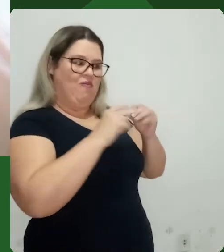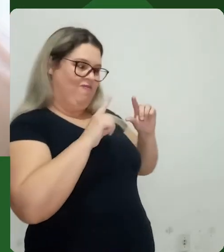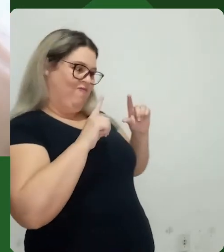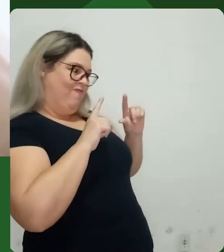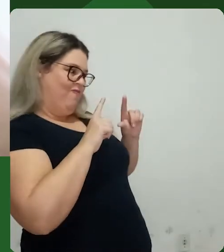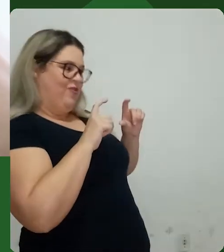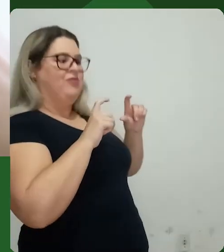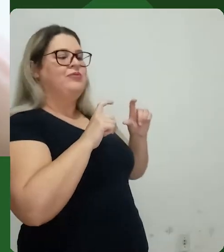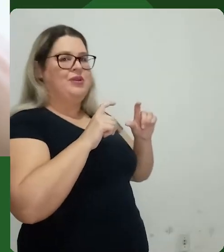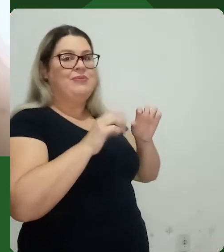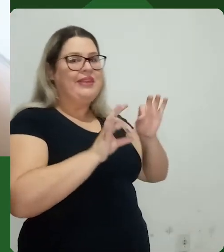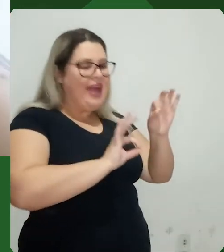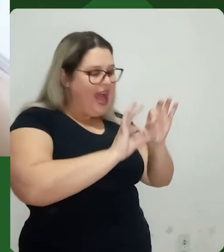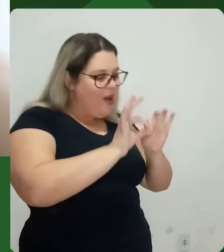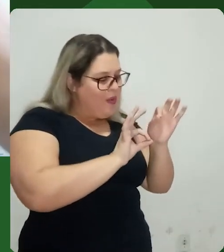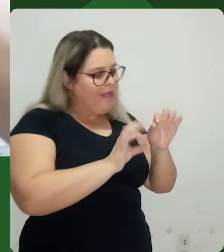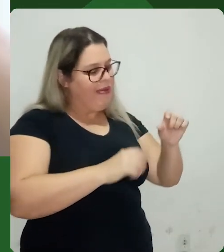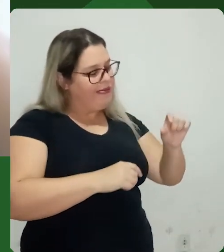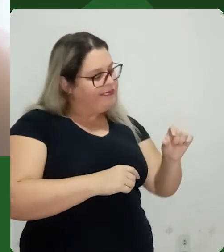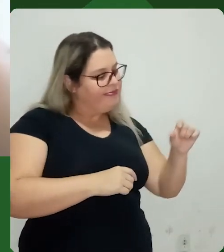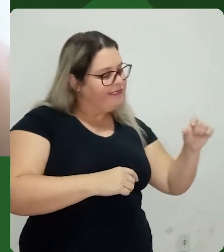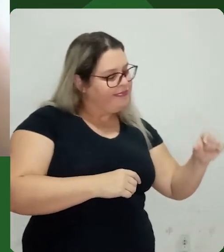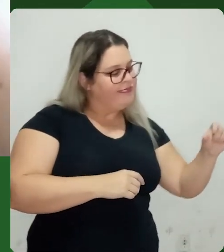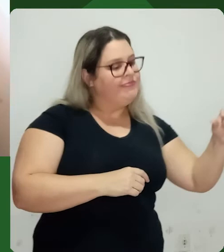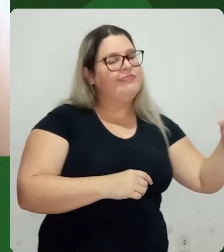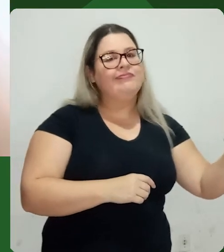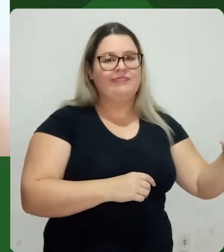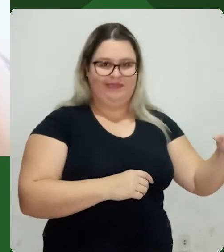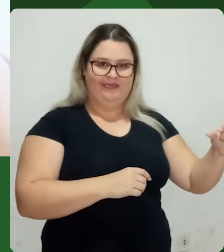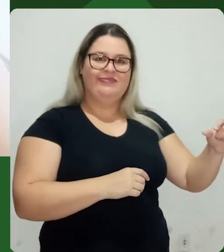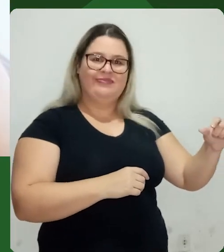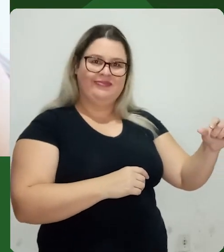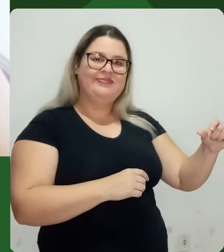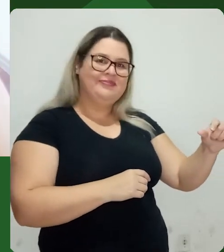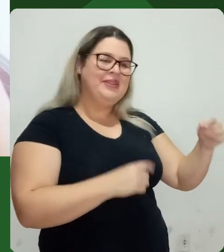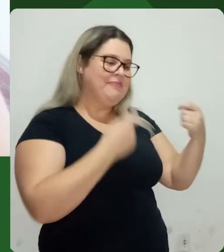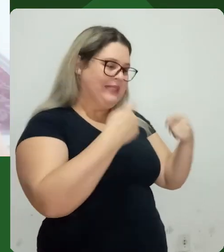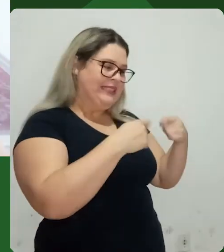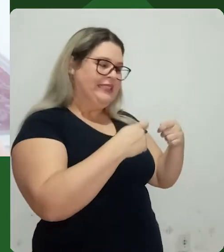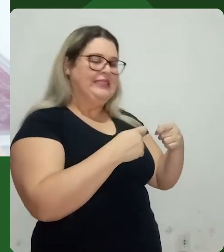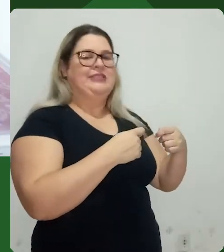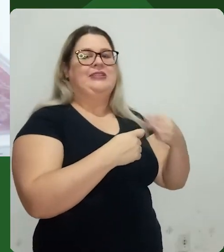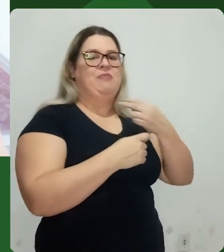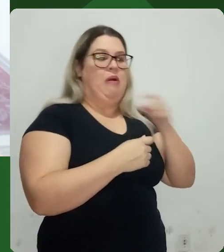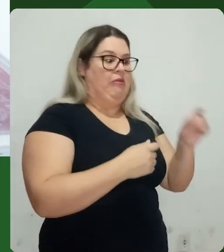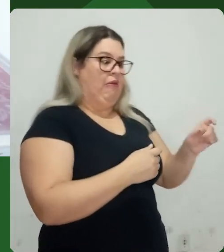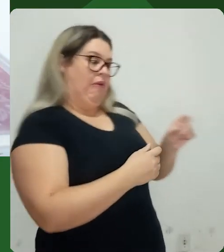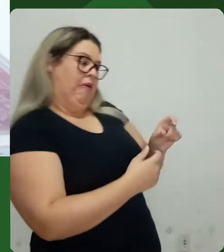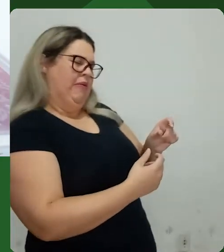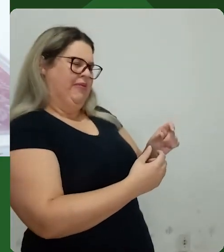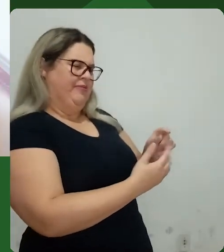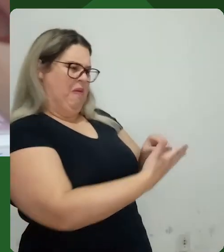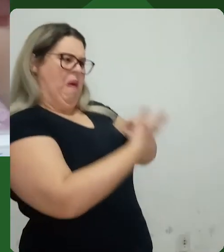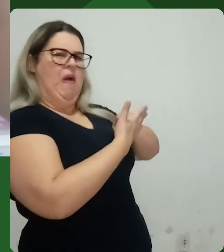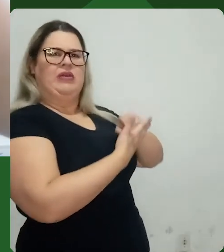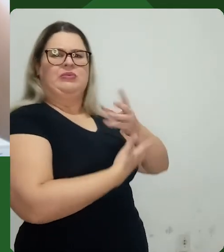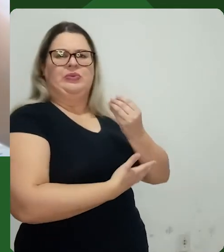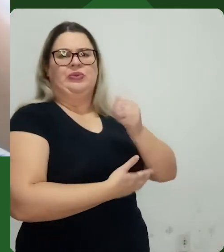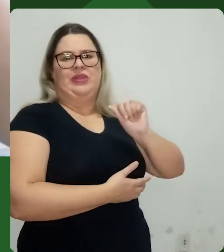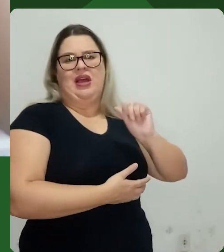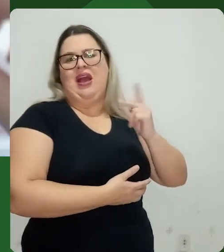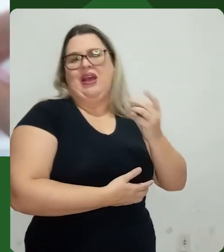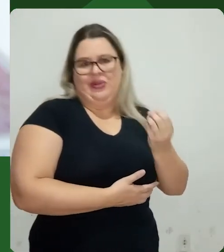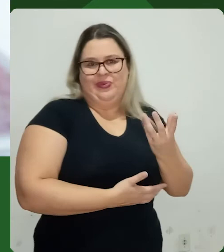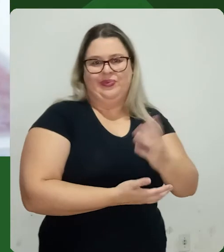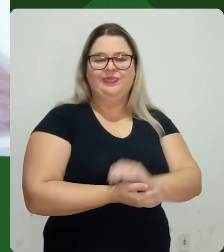não está valorizando em nada a minha imagem. Então eu tirei e deixei a imagem assim um pouco mais limpa, sem esse a mais ali do alho,